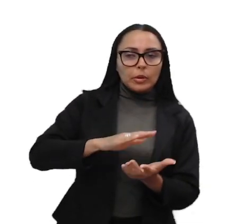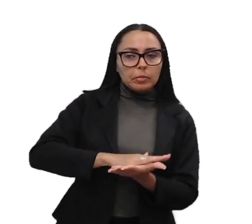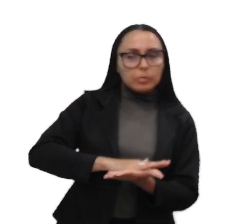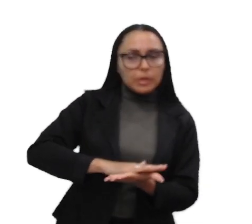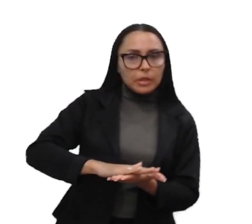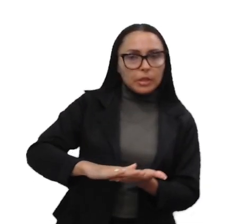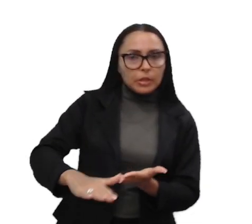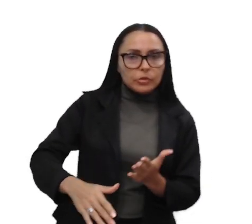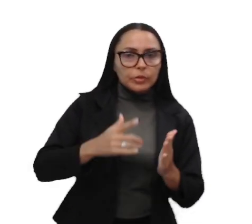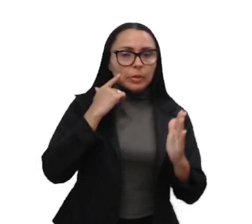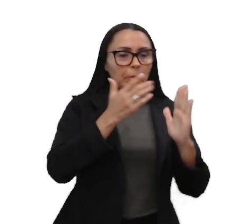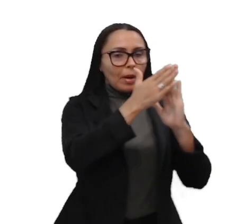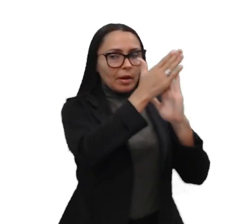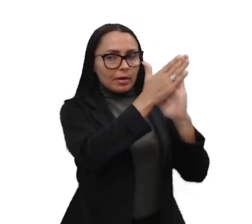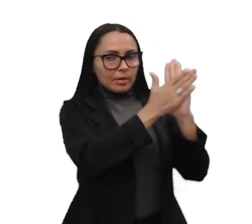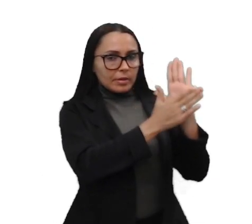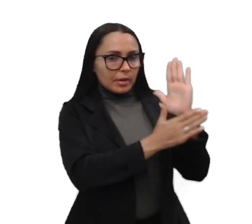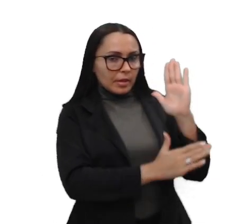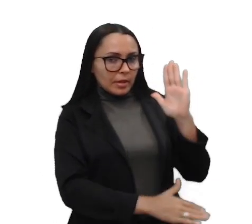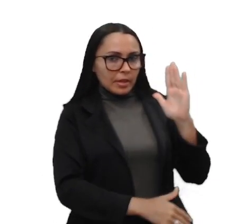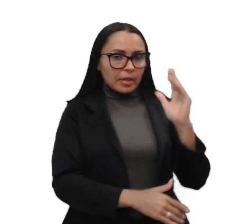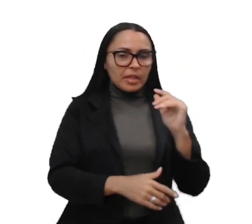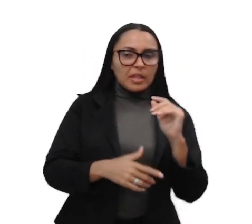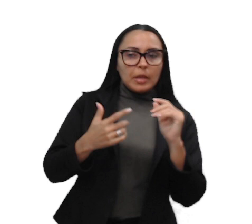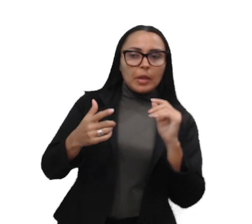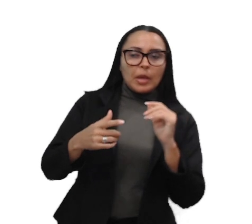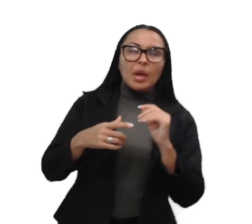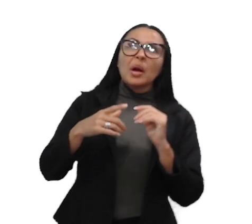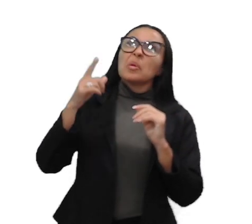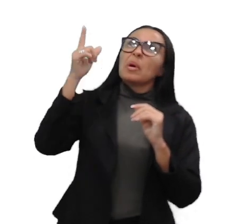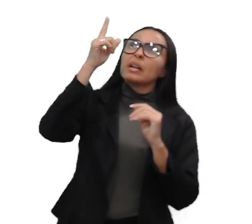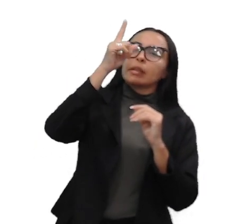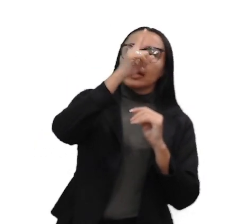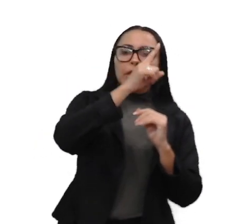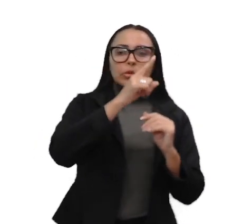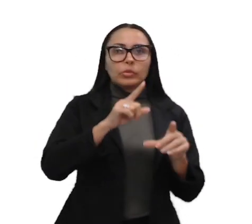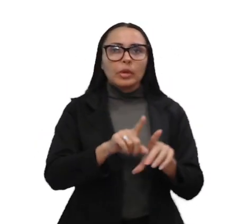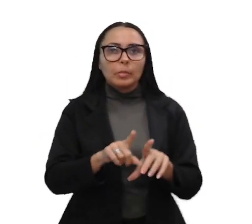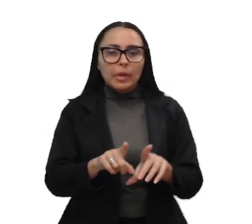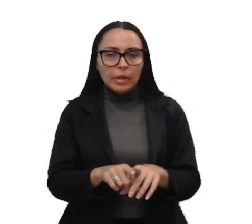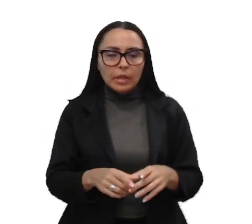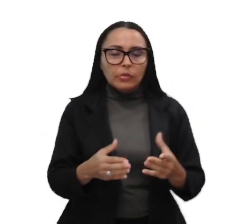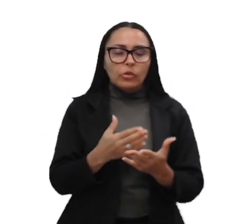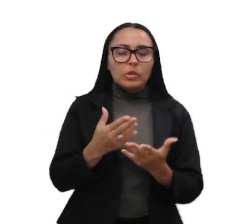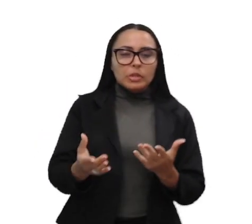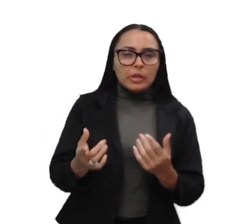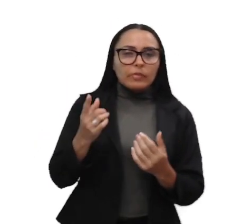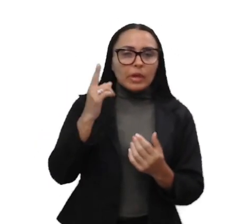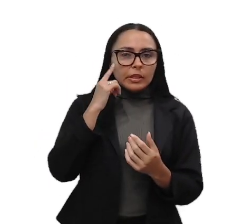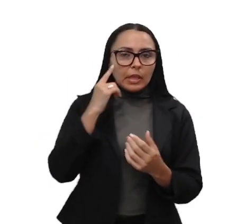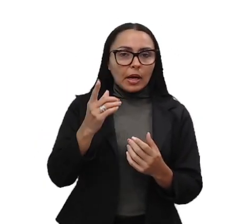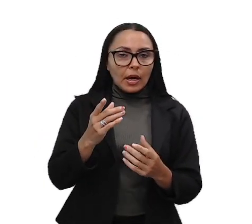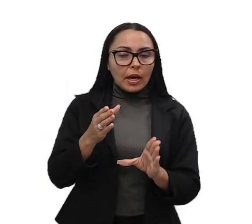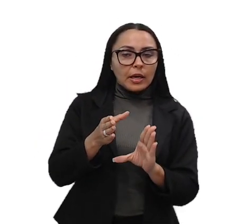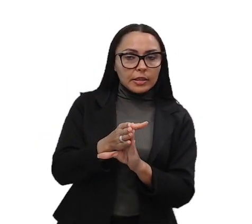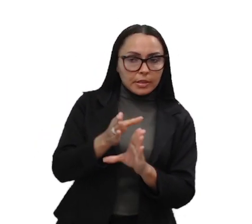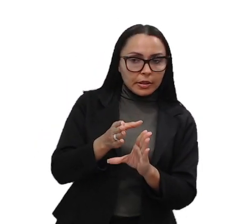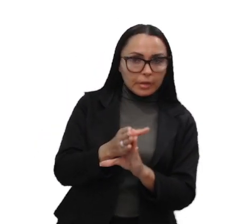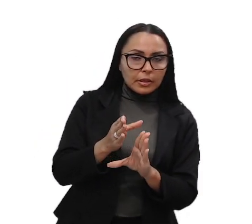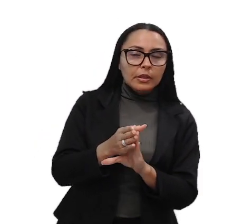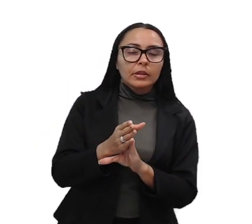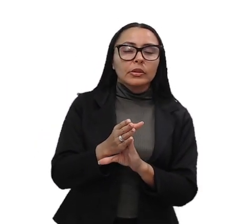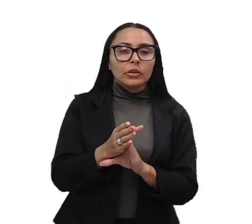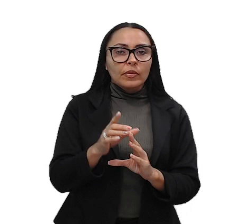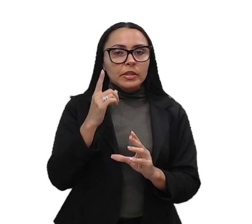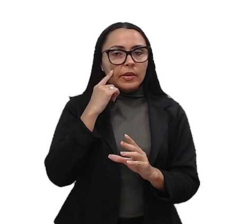revestimentos para parede, para teto. Você não vai desenhar esses pisos, mas você vai estar lá indicando. Você